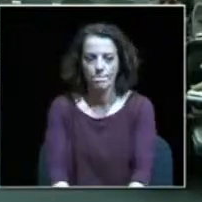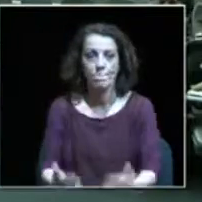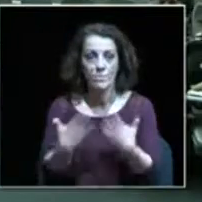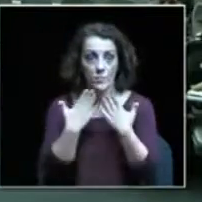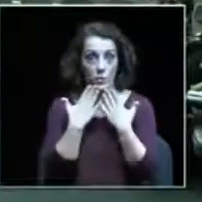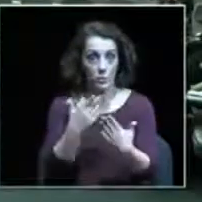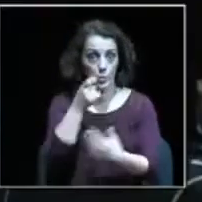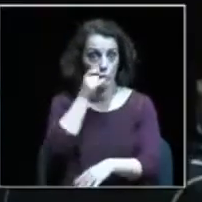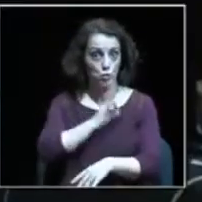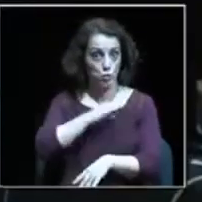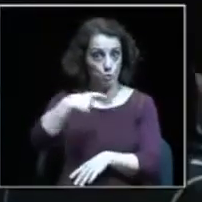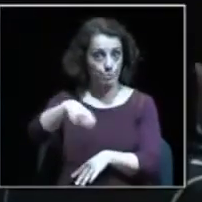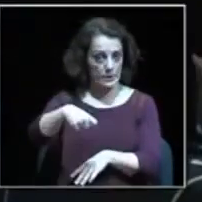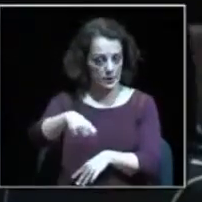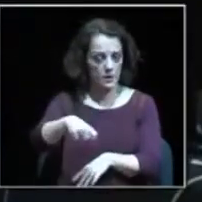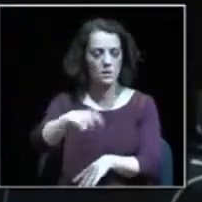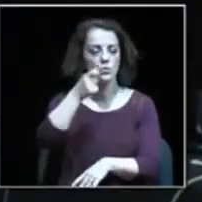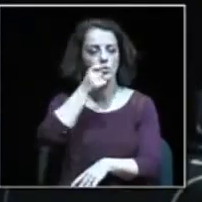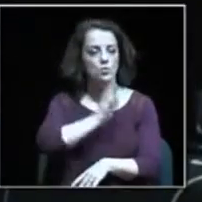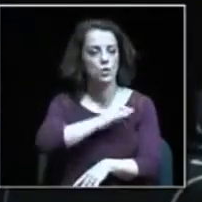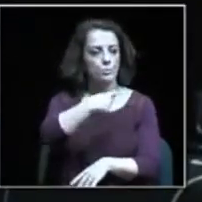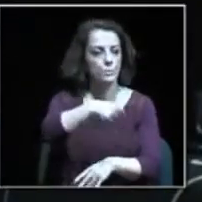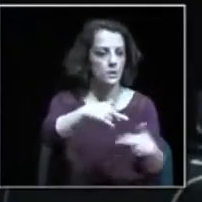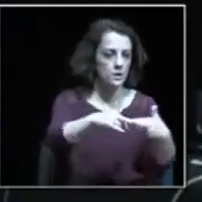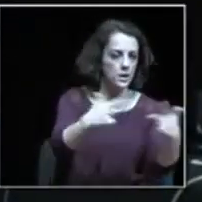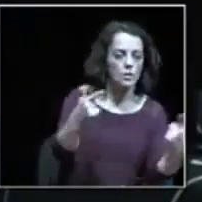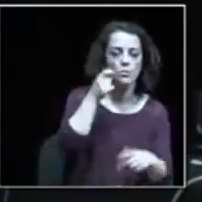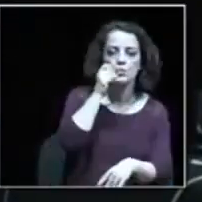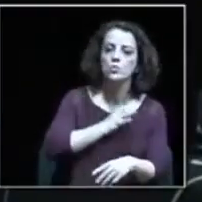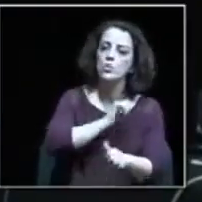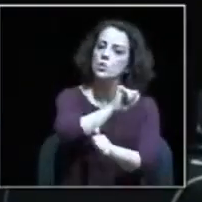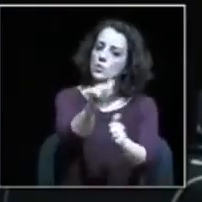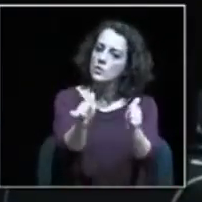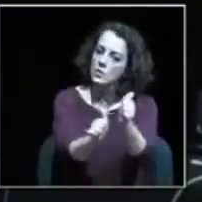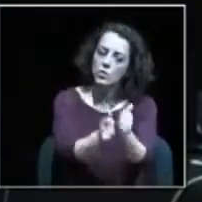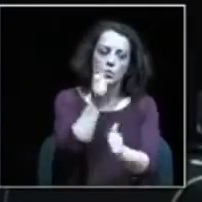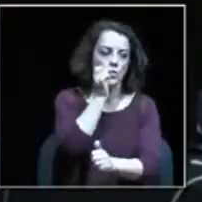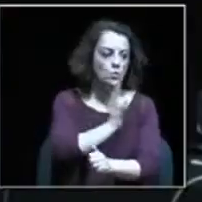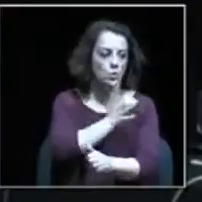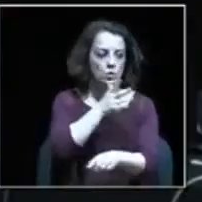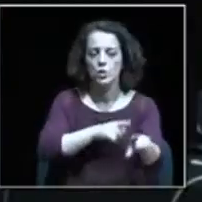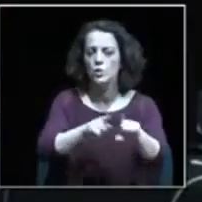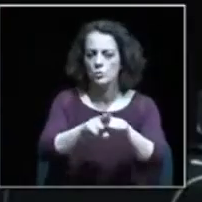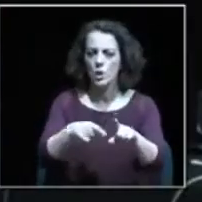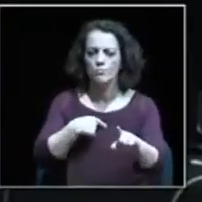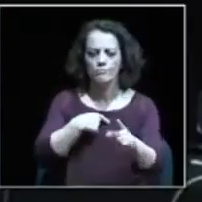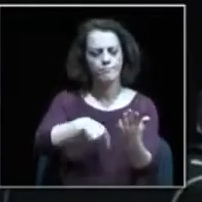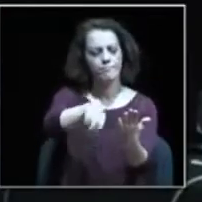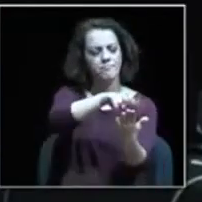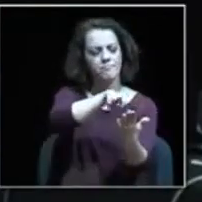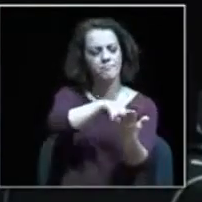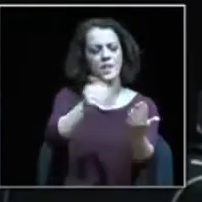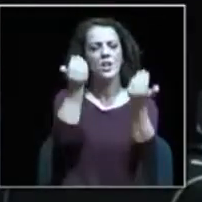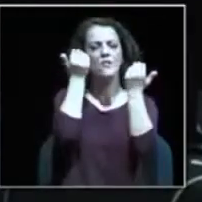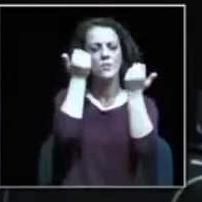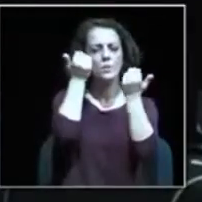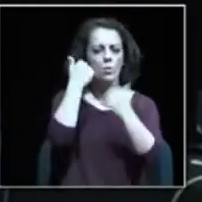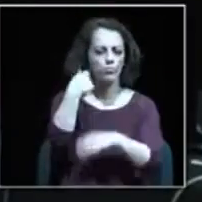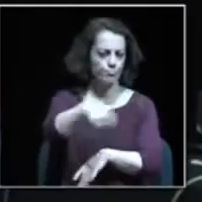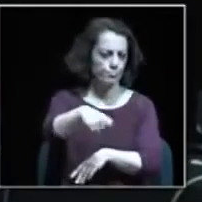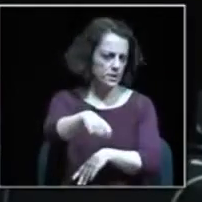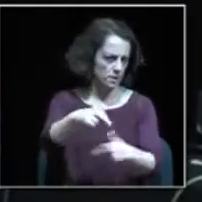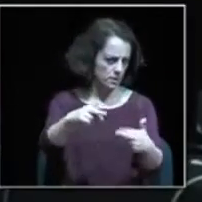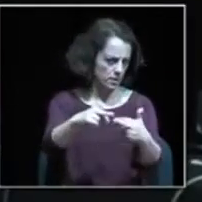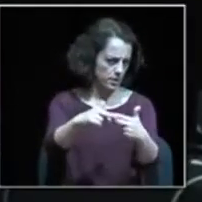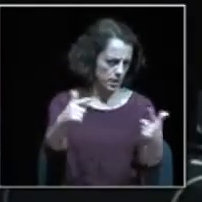Obrigada Sr. Presidente, Sr. Presidente da Câmara, Srs. Vereadores e Srs. Deputados. Analisando a informação escrita do Sr. Presidente da Câmara,